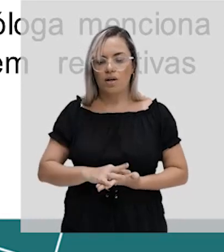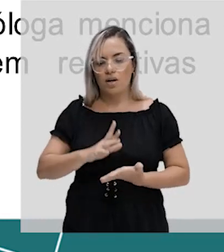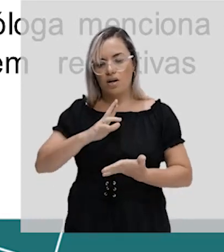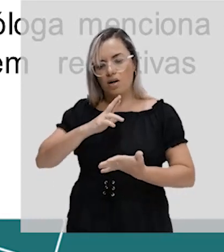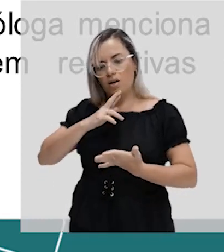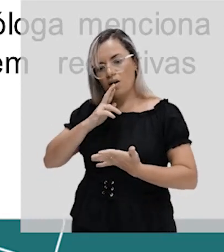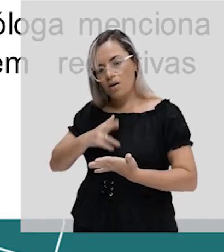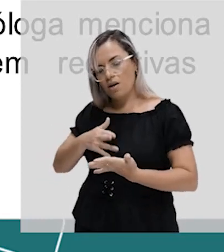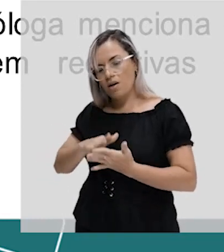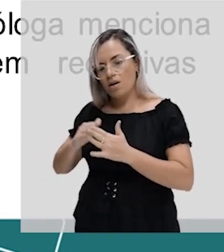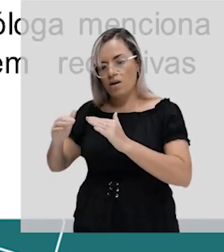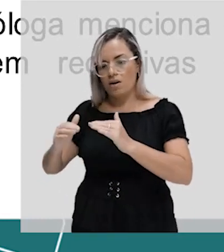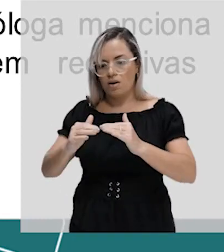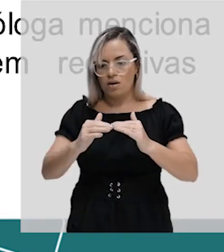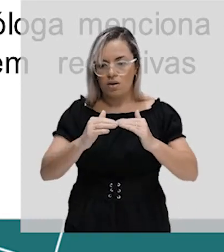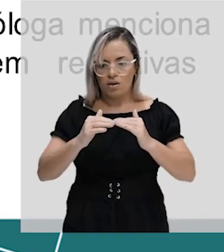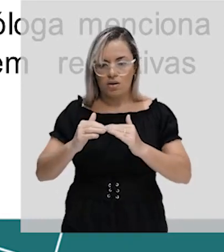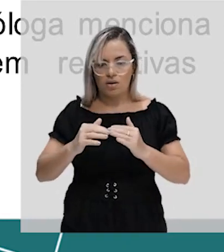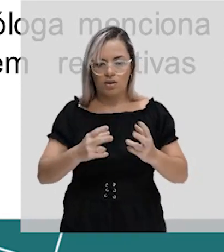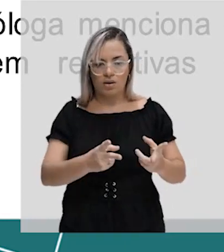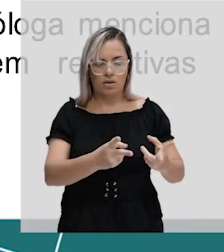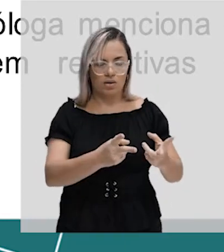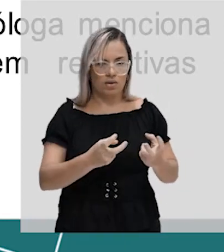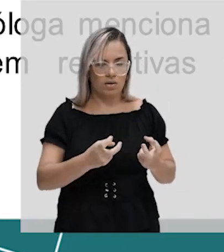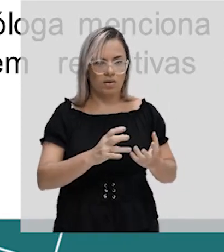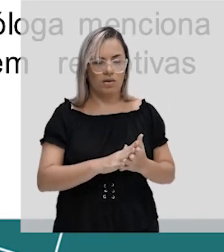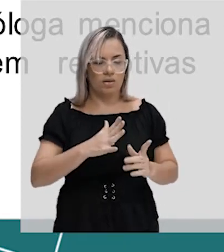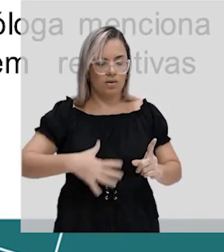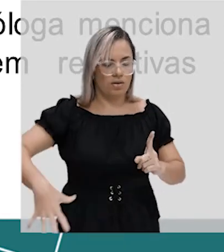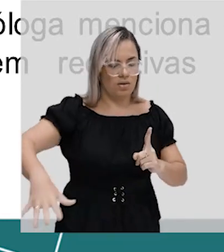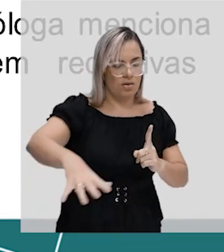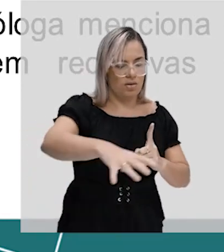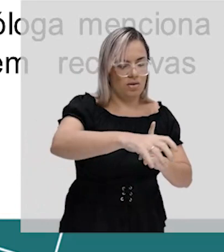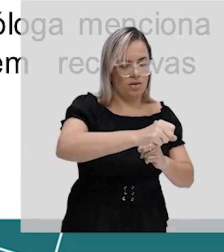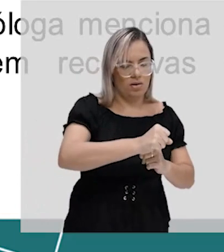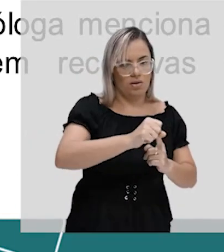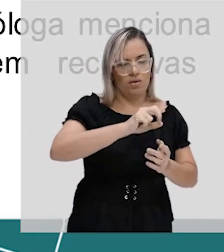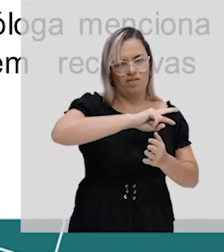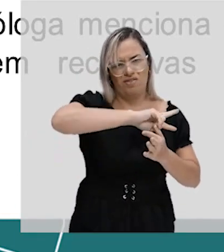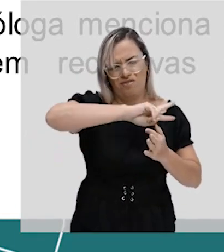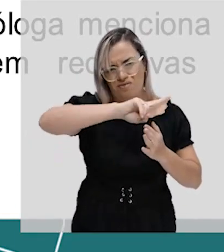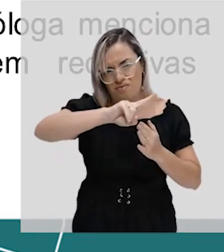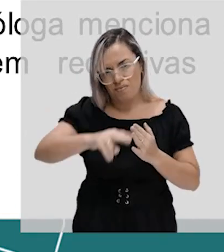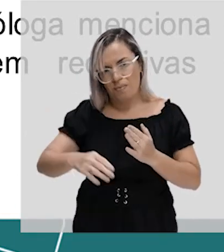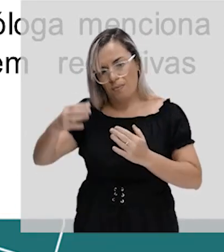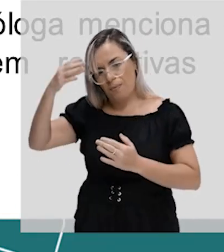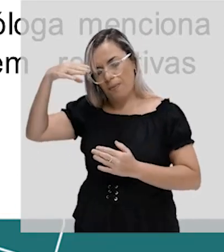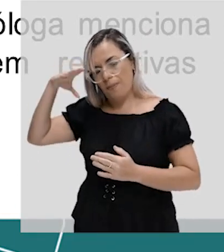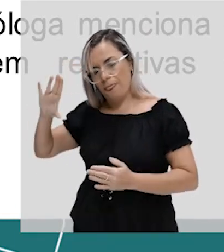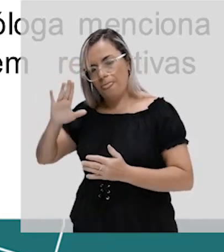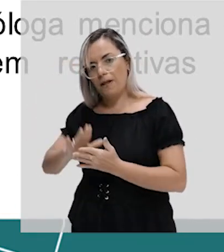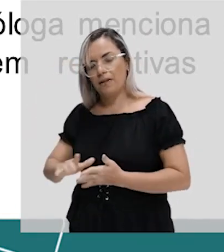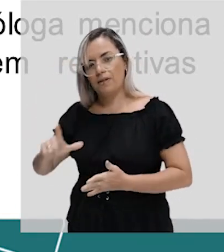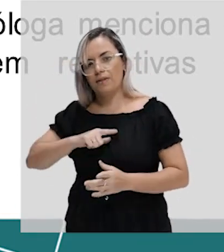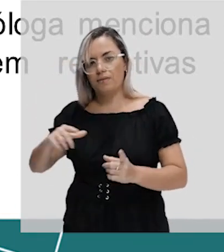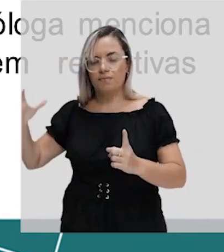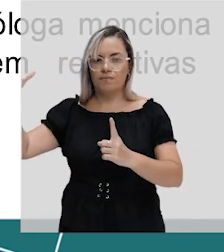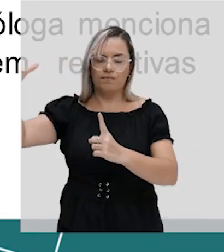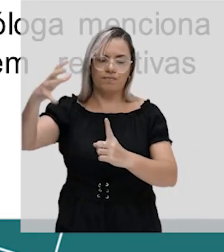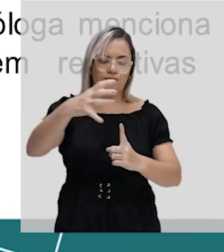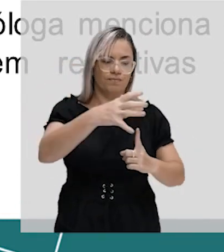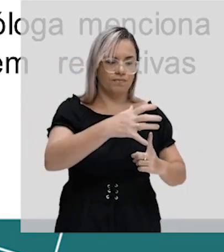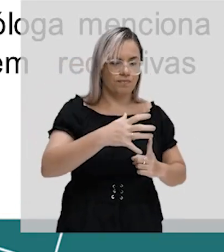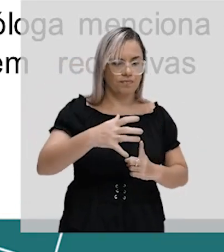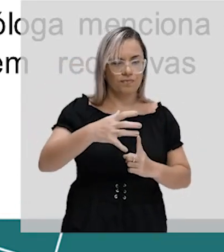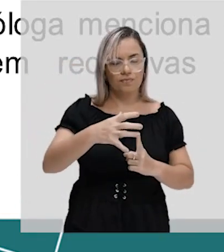que podem variar em sociedades que são multiculturales, que recebem influências de